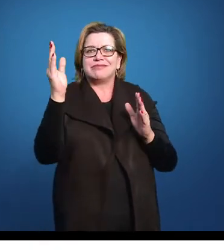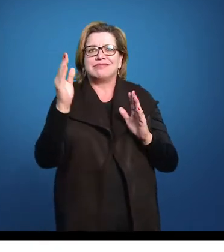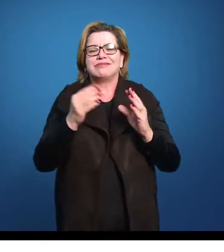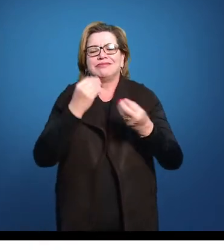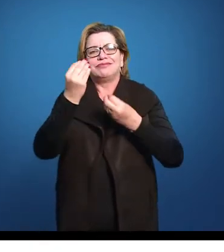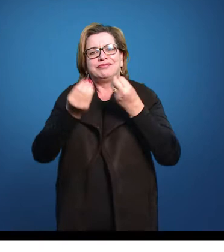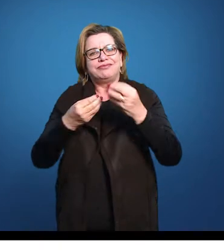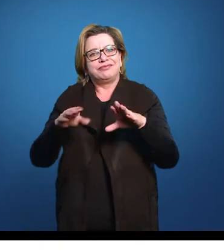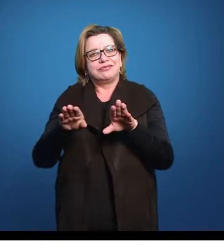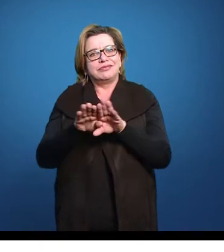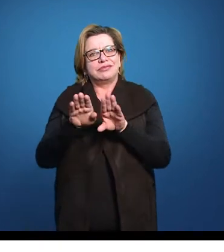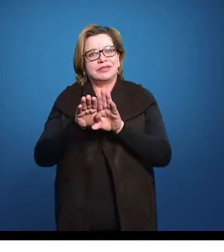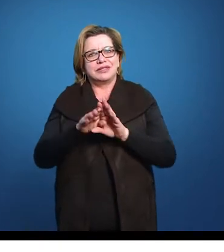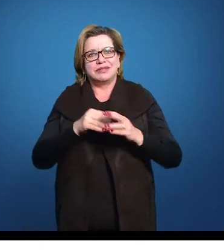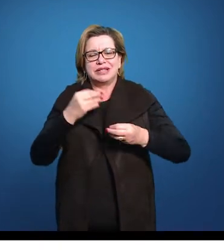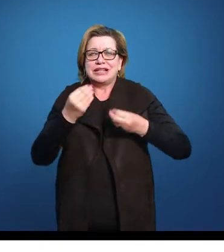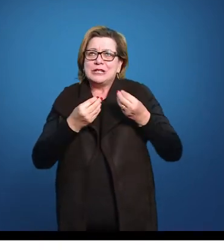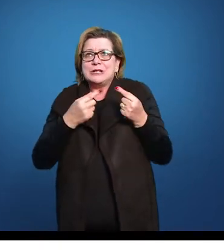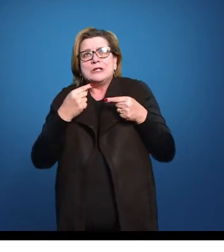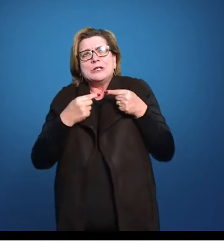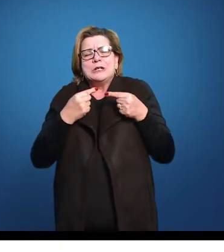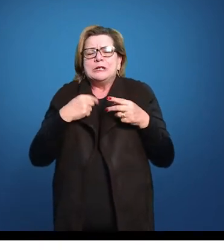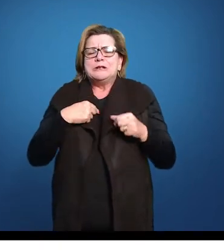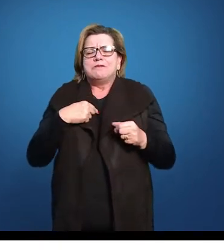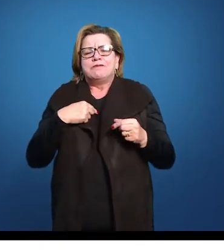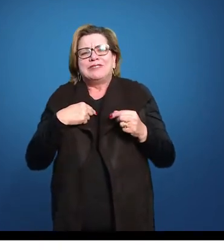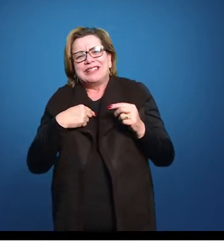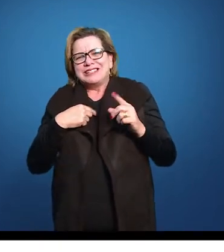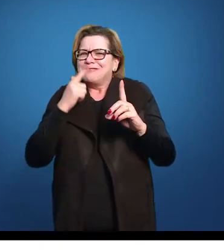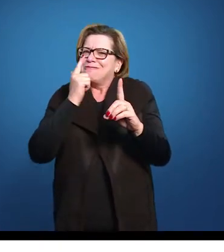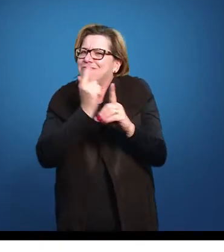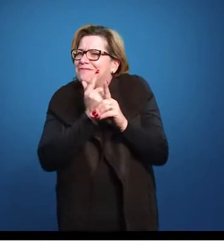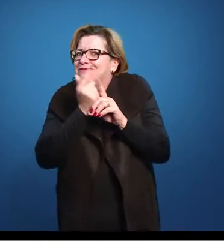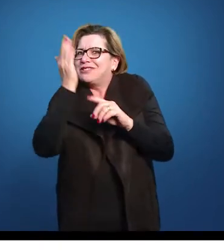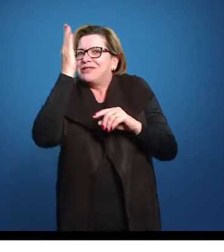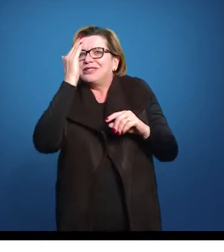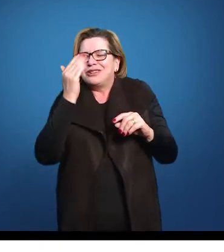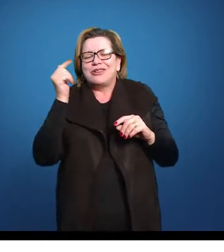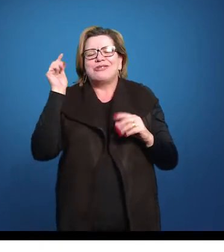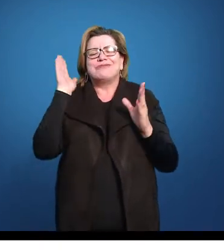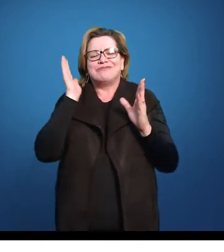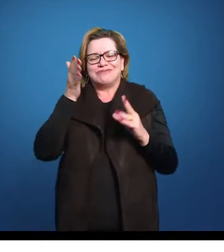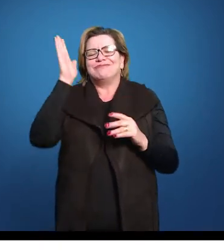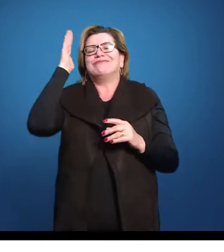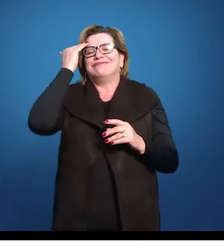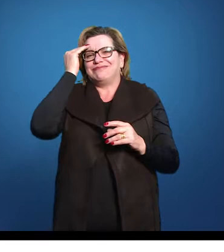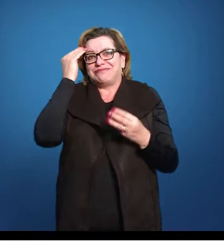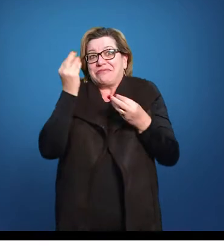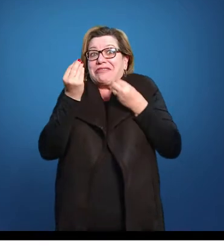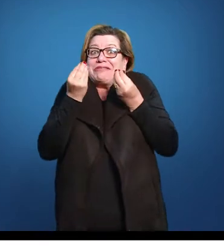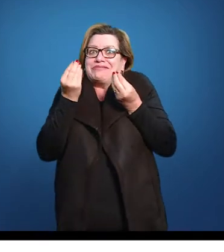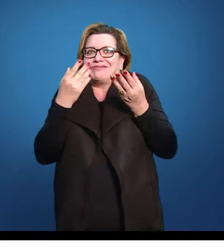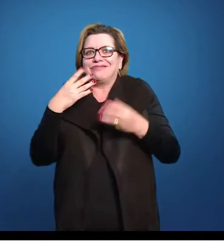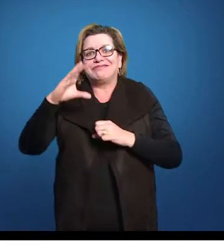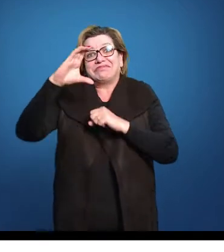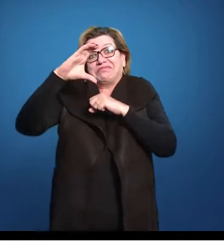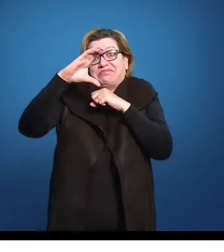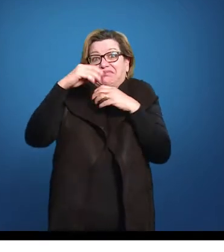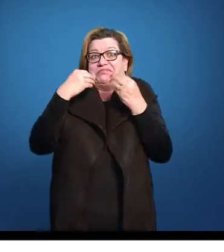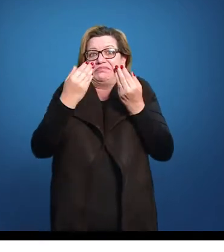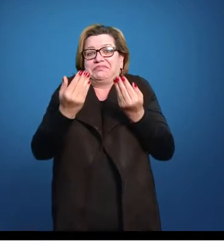aquela questão se o nosso, de fato, o Brasil foi achado ou não. De qualquer forma, mesmo que tenha,